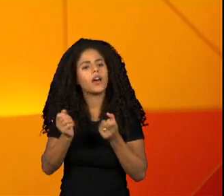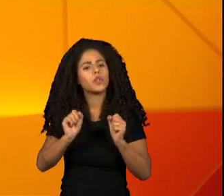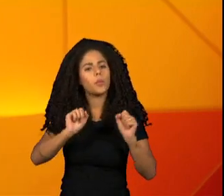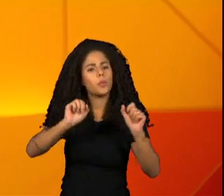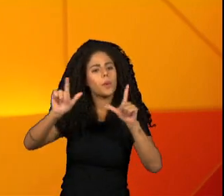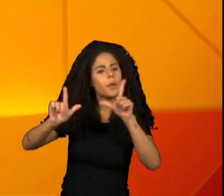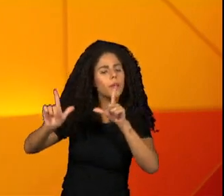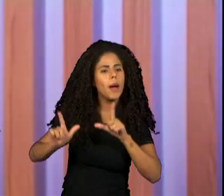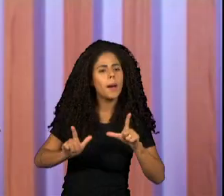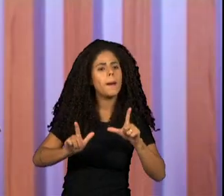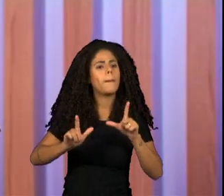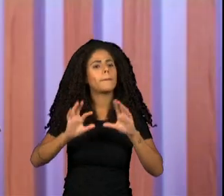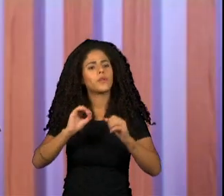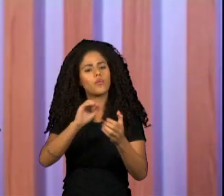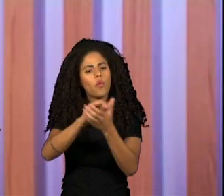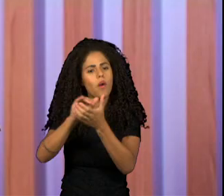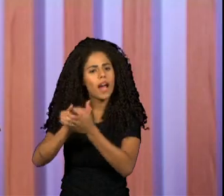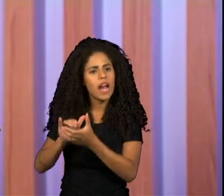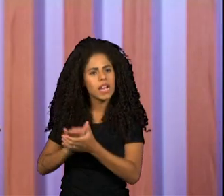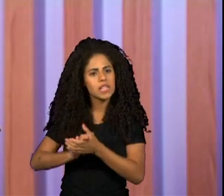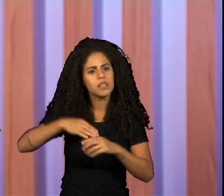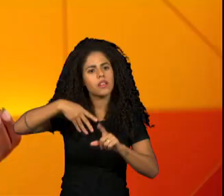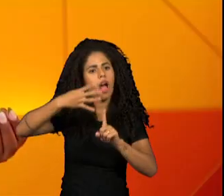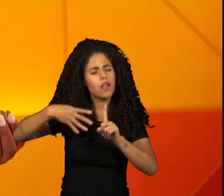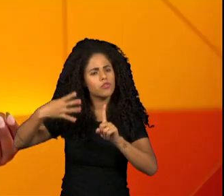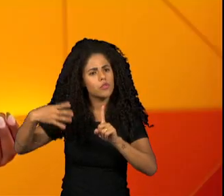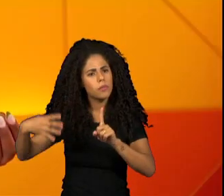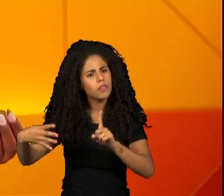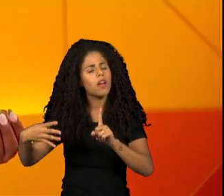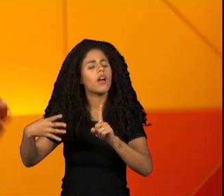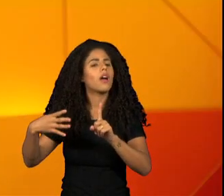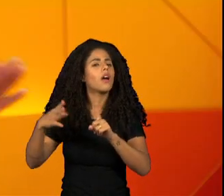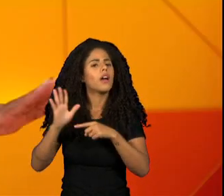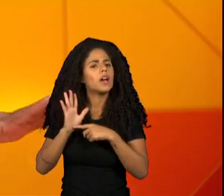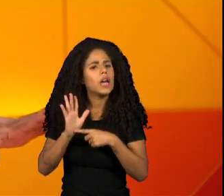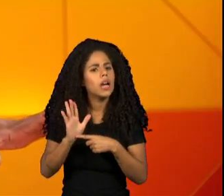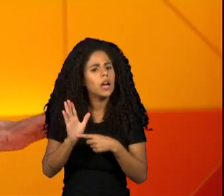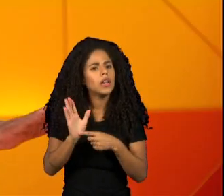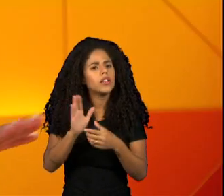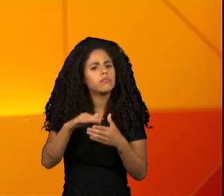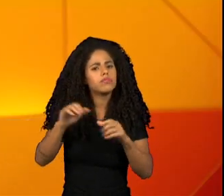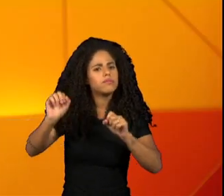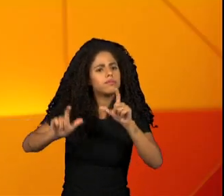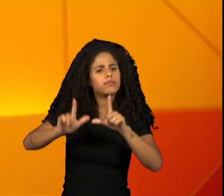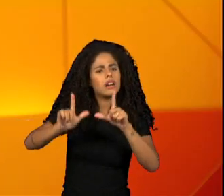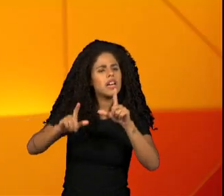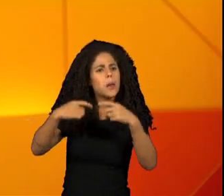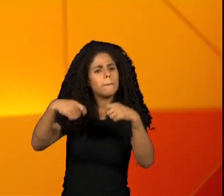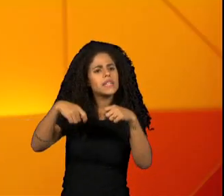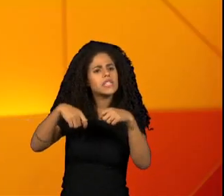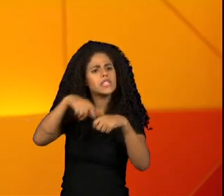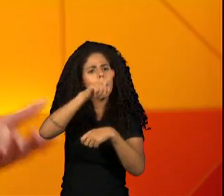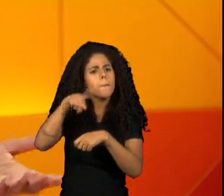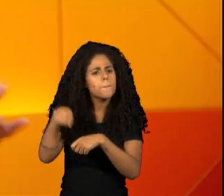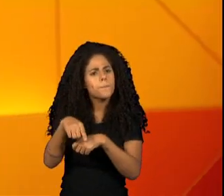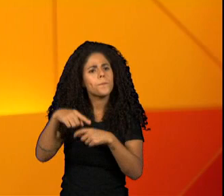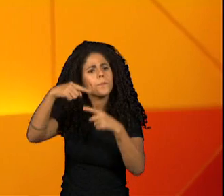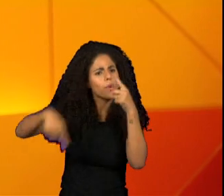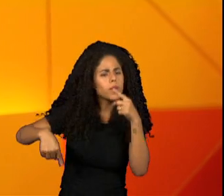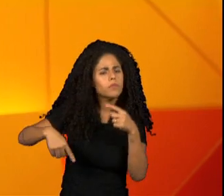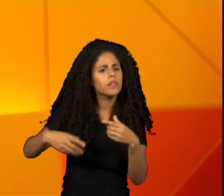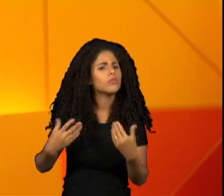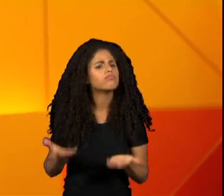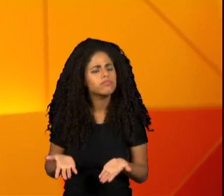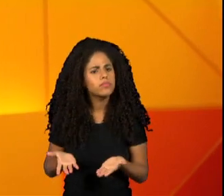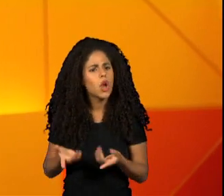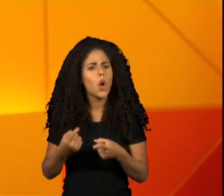LGBTQIA+. E esses brasileiros disseram que esses comerciais devem ser proibidos, porque eles acreditam que isso